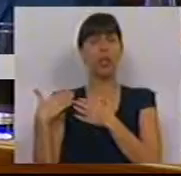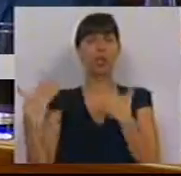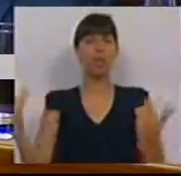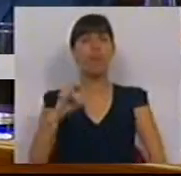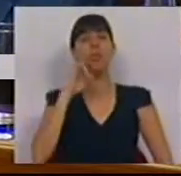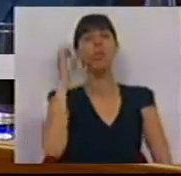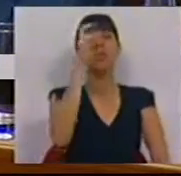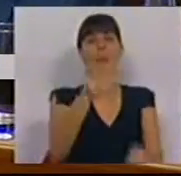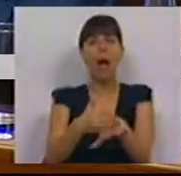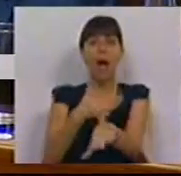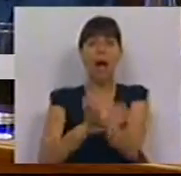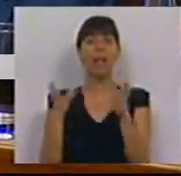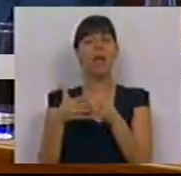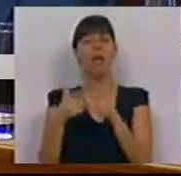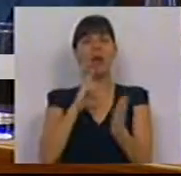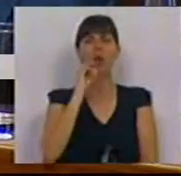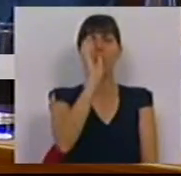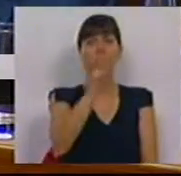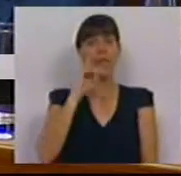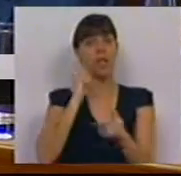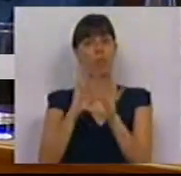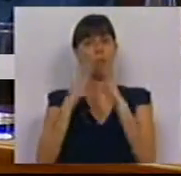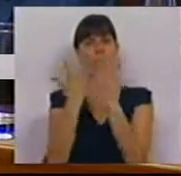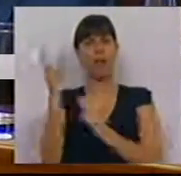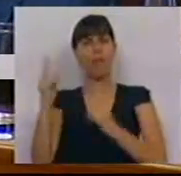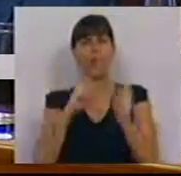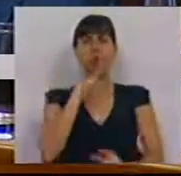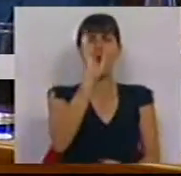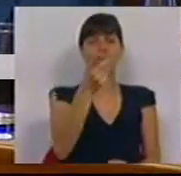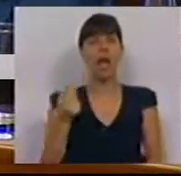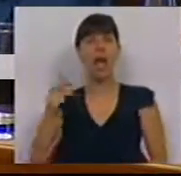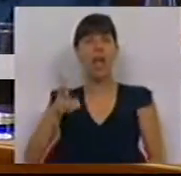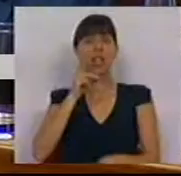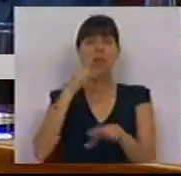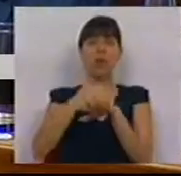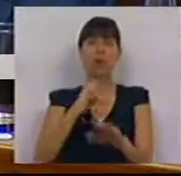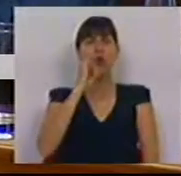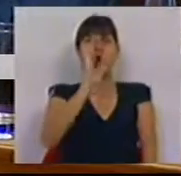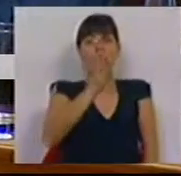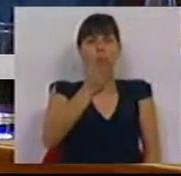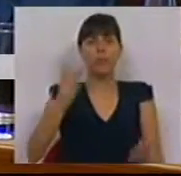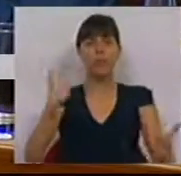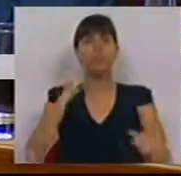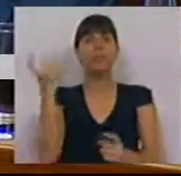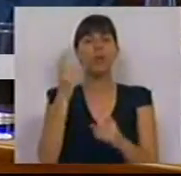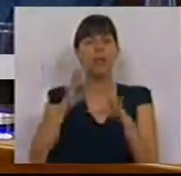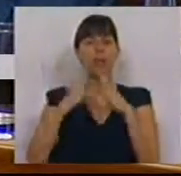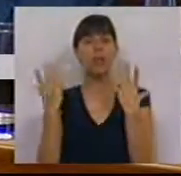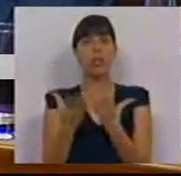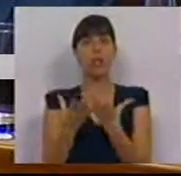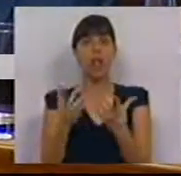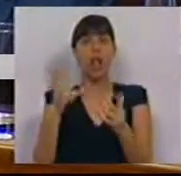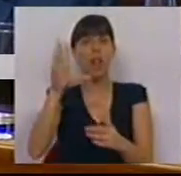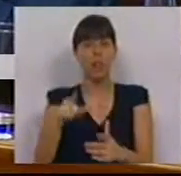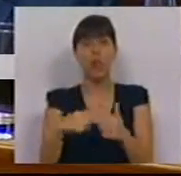Foi avisada em tempo pela equipa técnica pela Inspeção-Geral de Finanças pelo seu antigo chefe de gabinete pela Procuradoria-Geral de Cidade